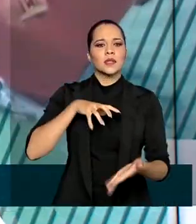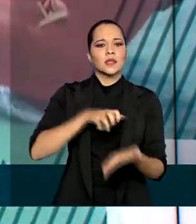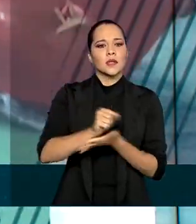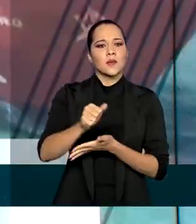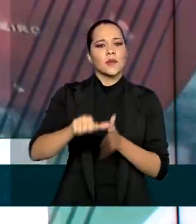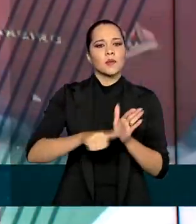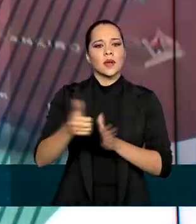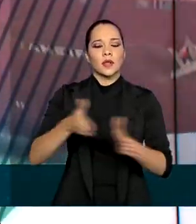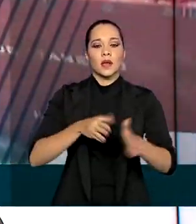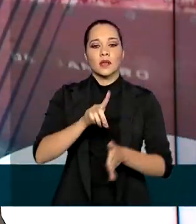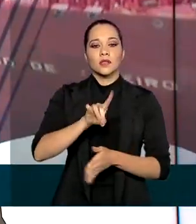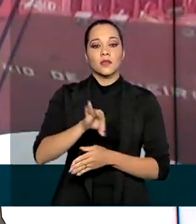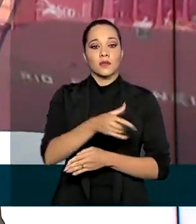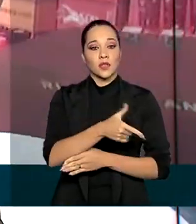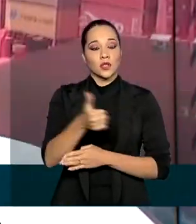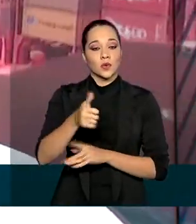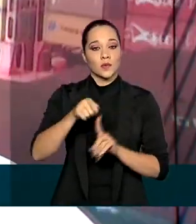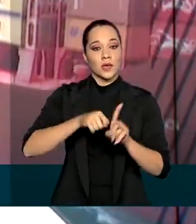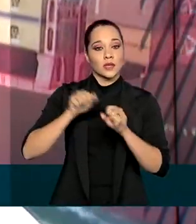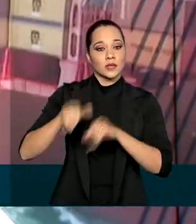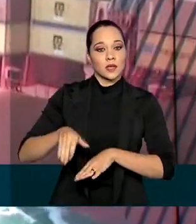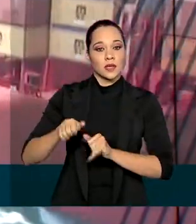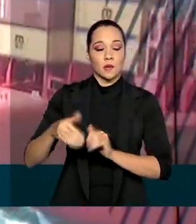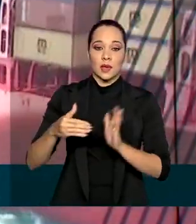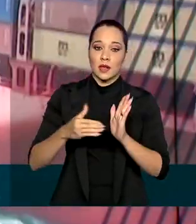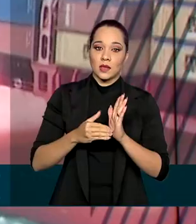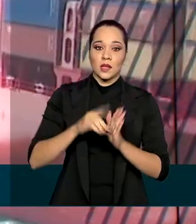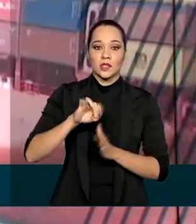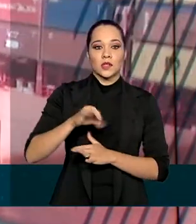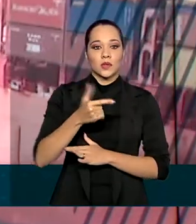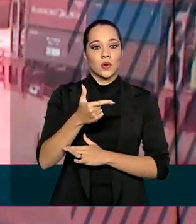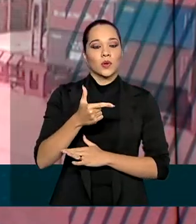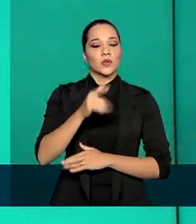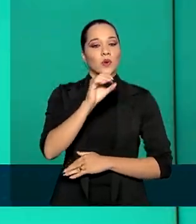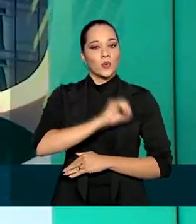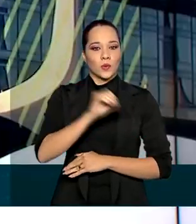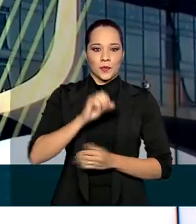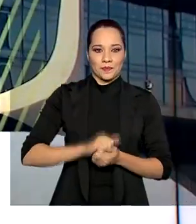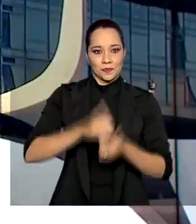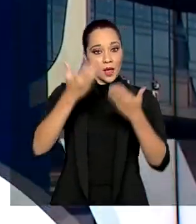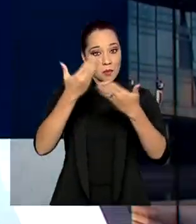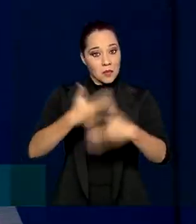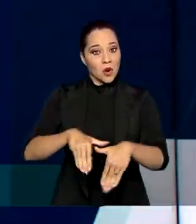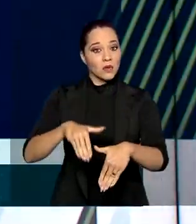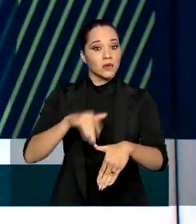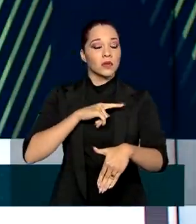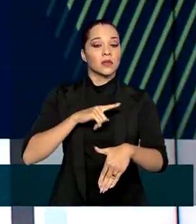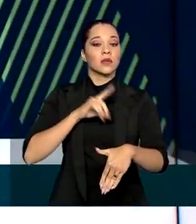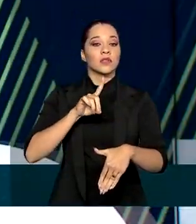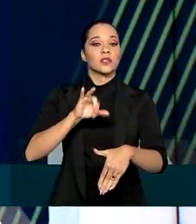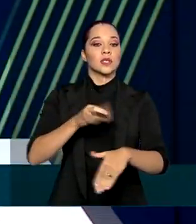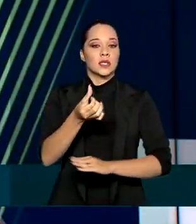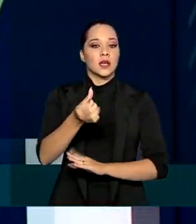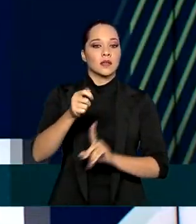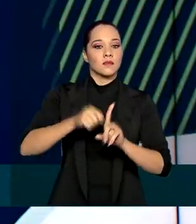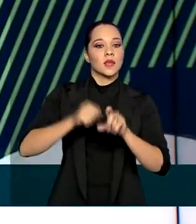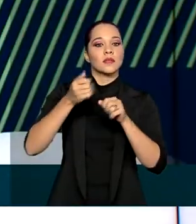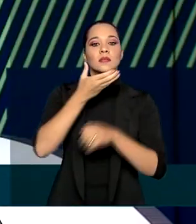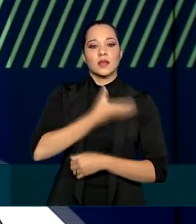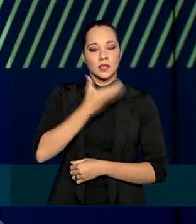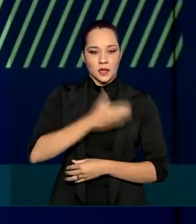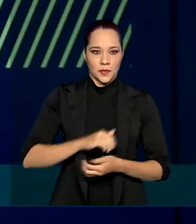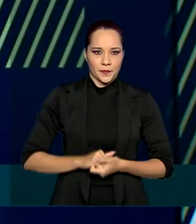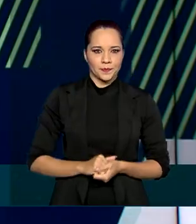etapa será entre os dias 21 de setembro e 2 de outubro. A prova está prevista para ocorrer em 6 de dezembro.